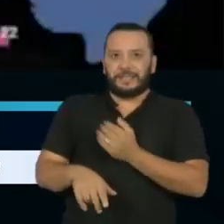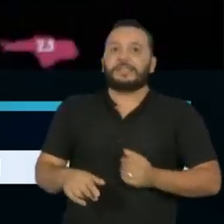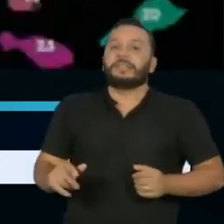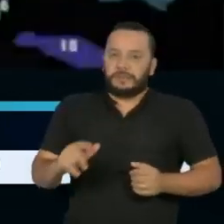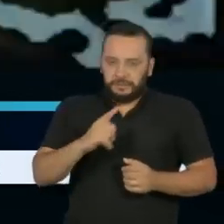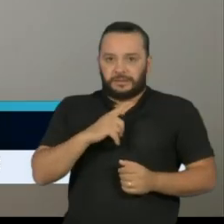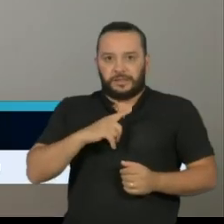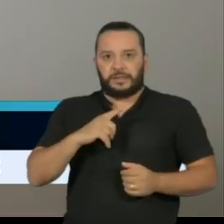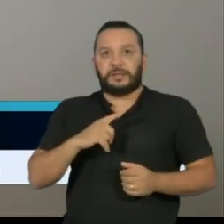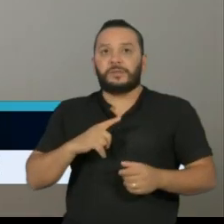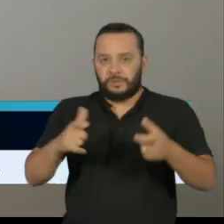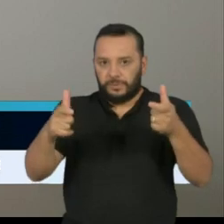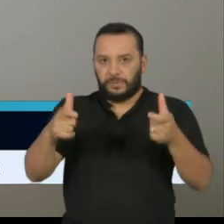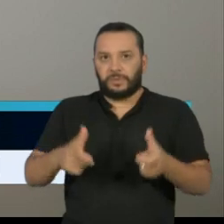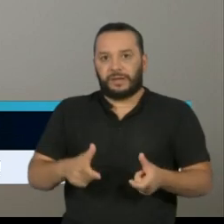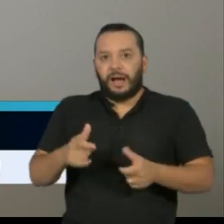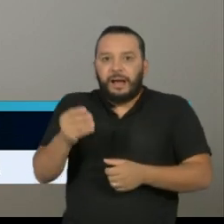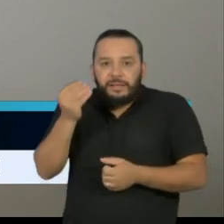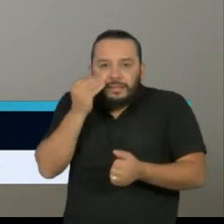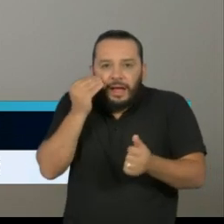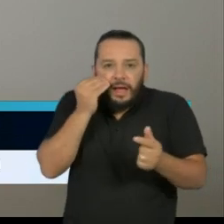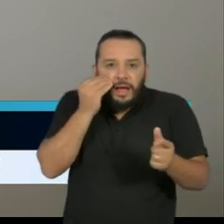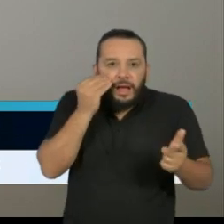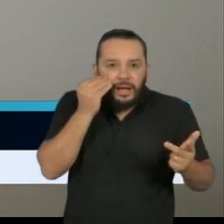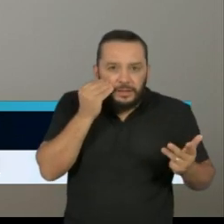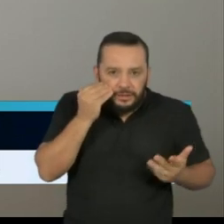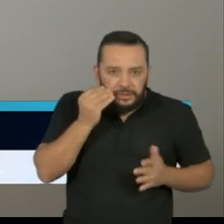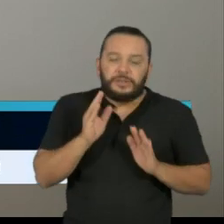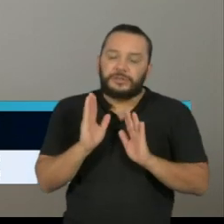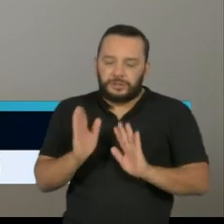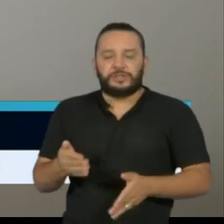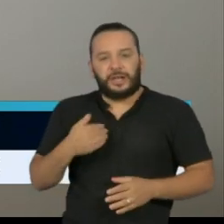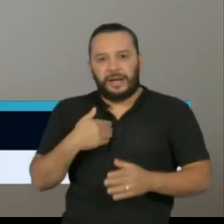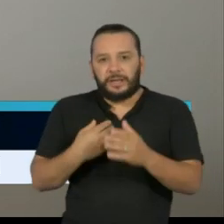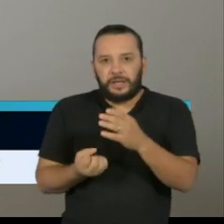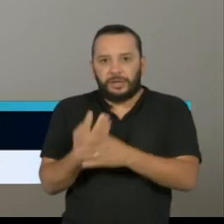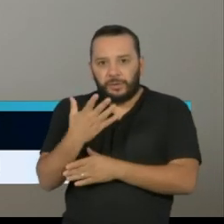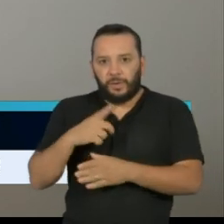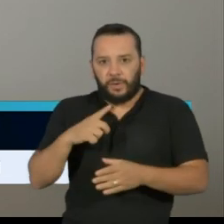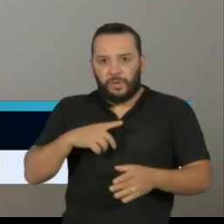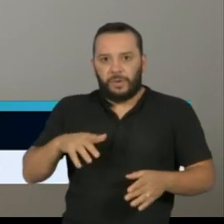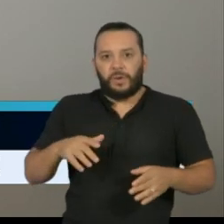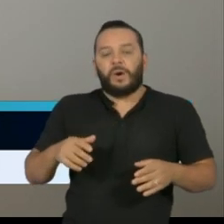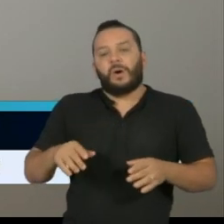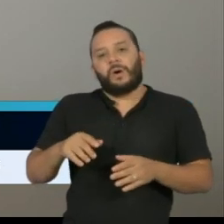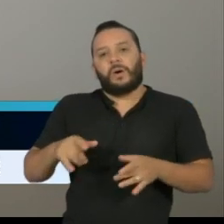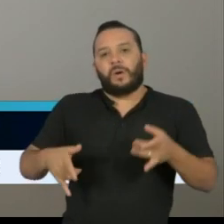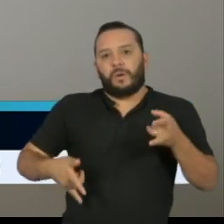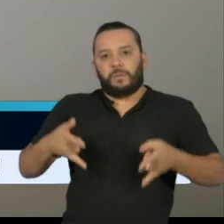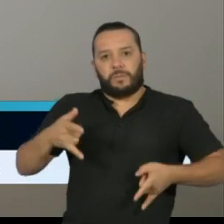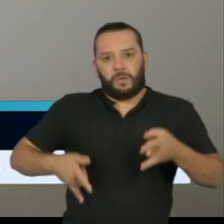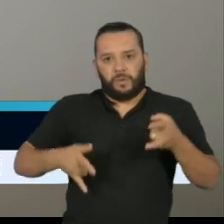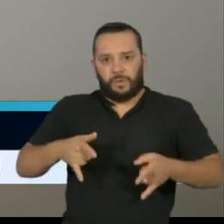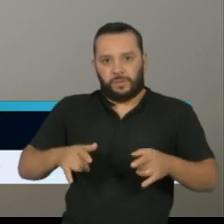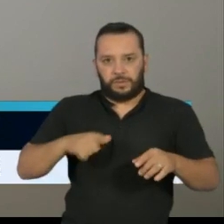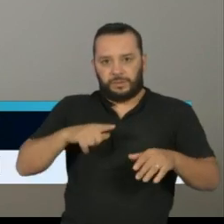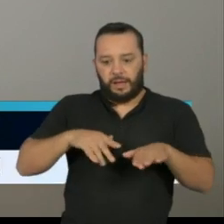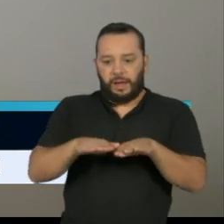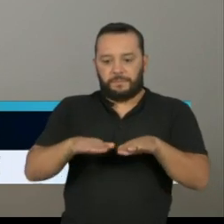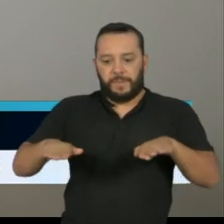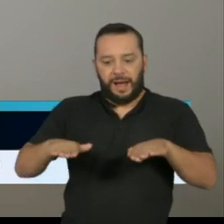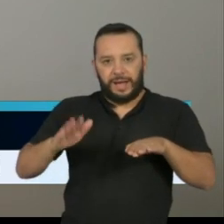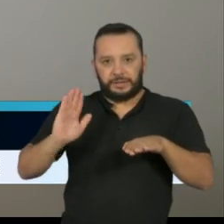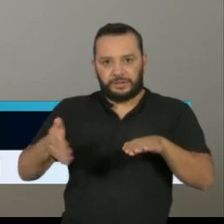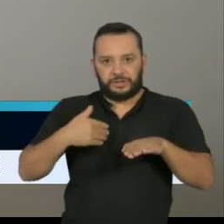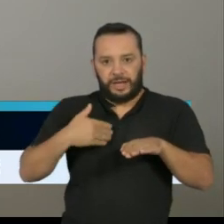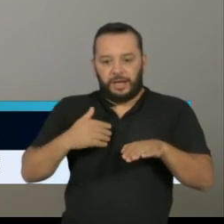simulação, então, nós já temos o chassi, a base do robô. Nós precisamos construir a carenagem, que vai servir de suporte para o transporte